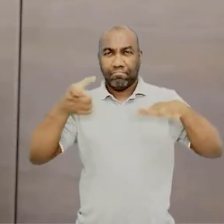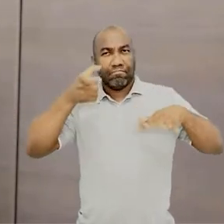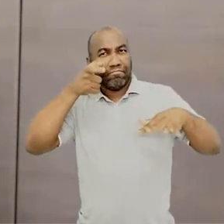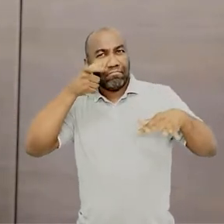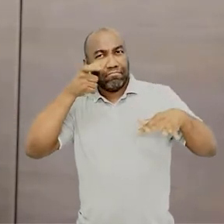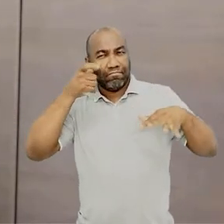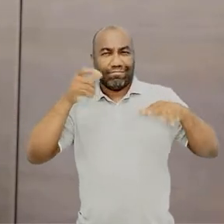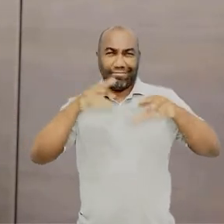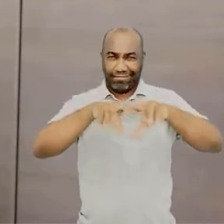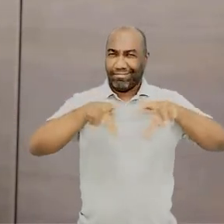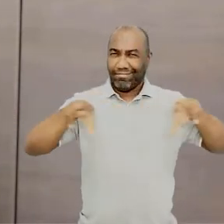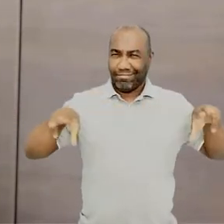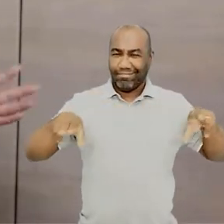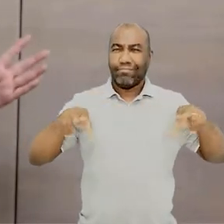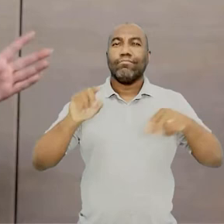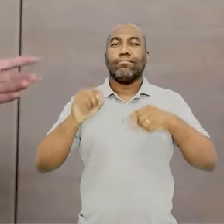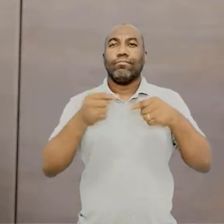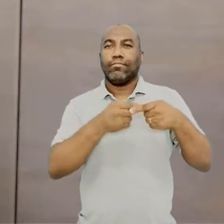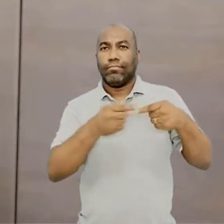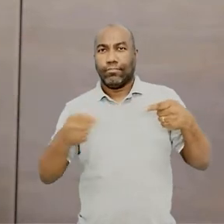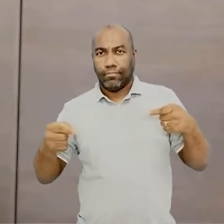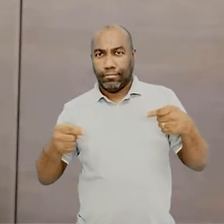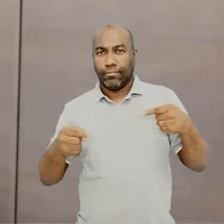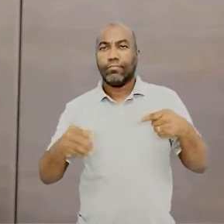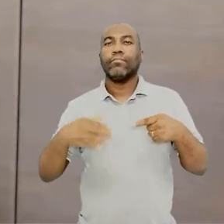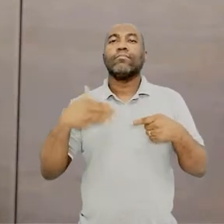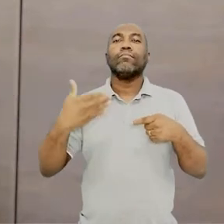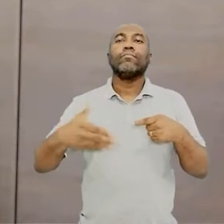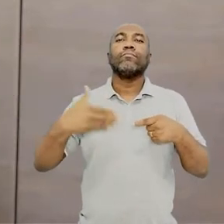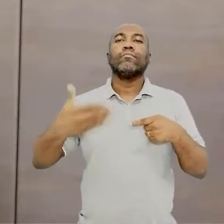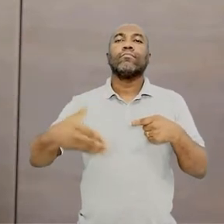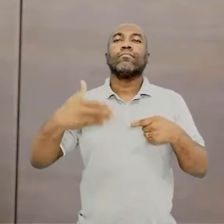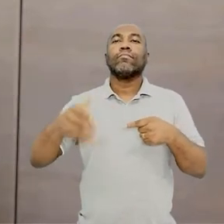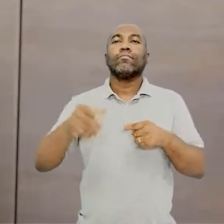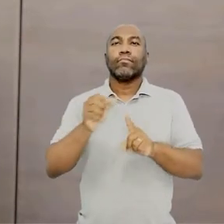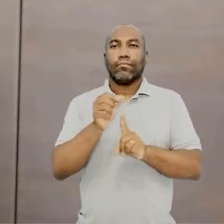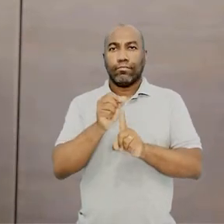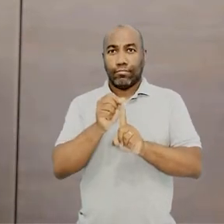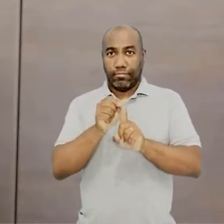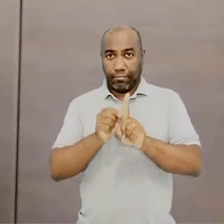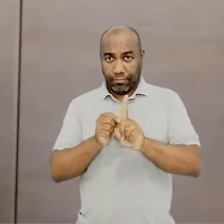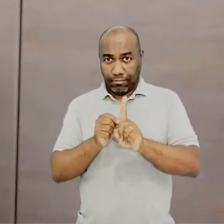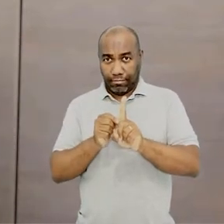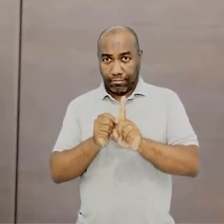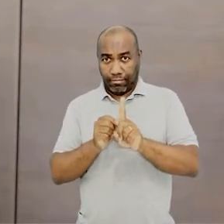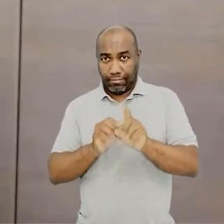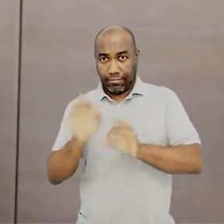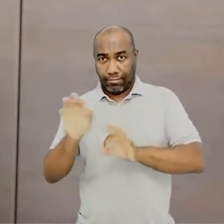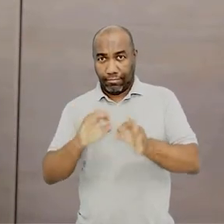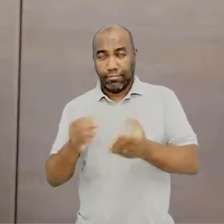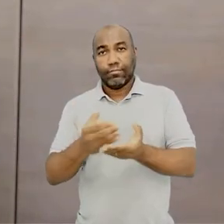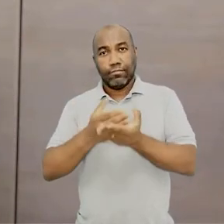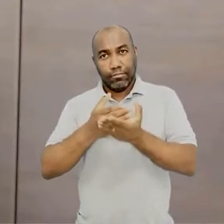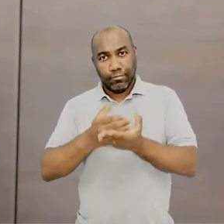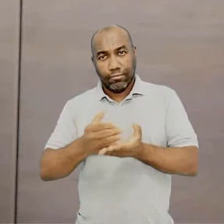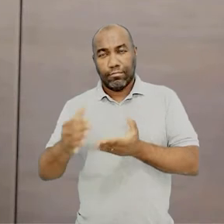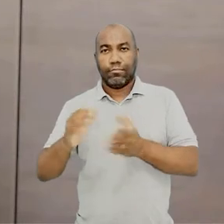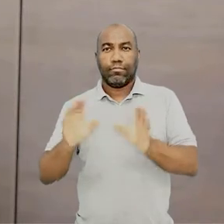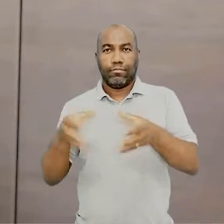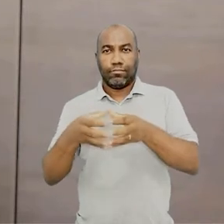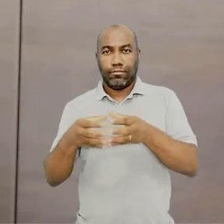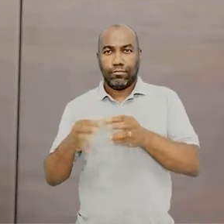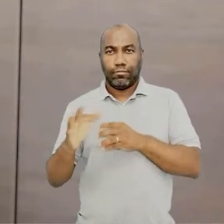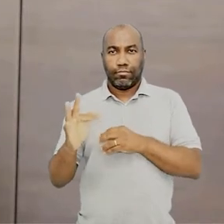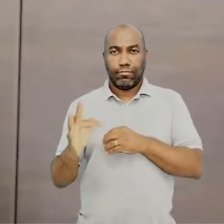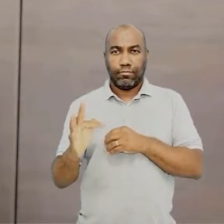nós temos um prazo de um mês para a organização da geração futurista. Então,